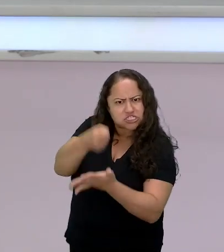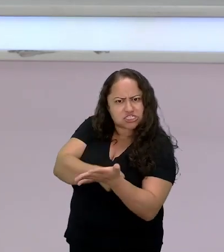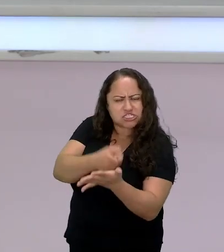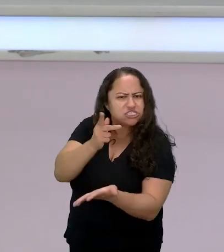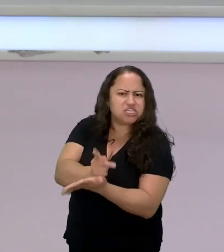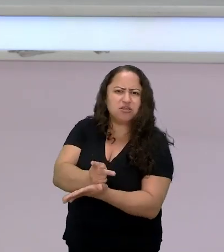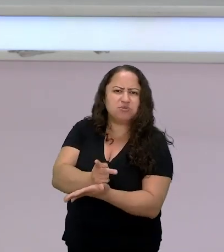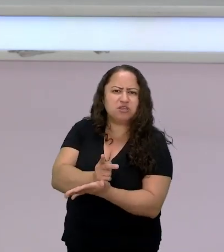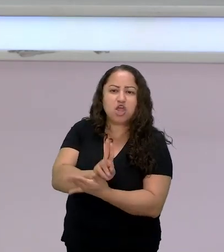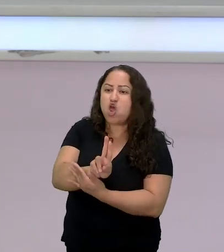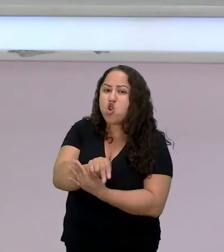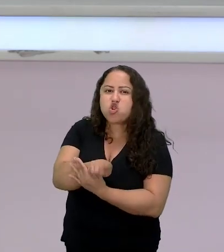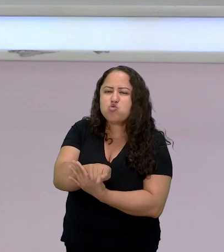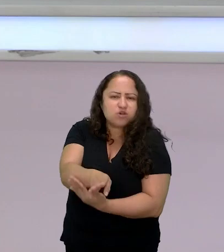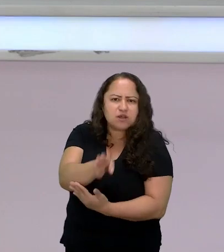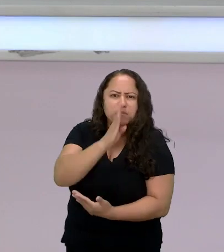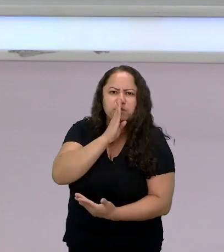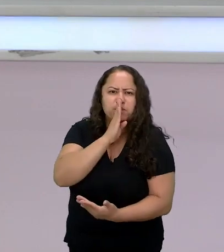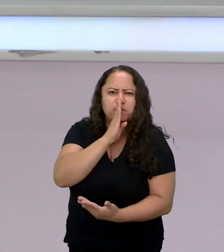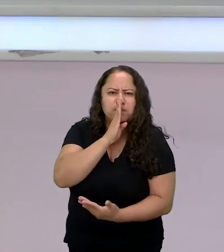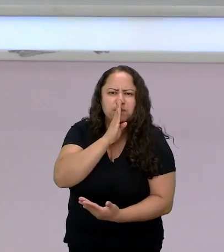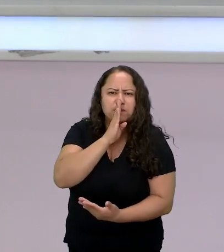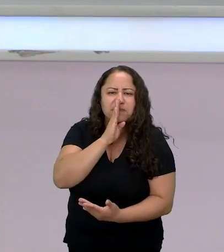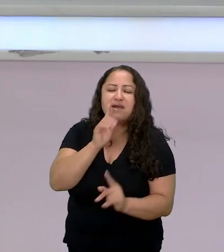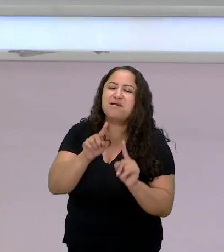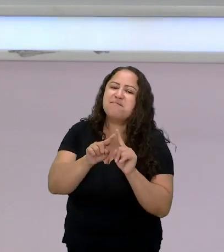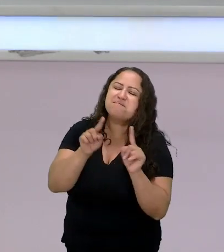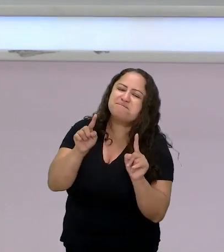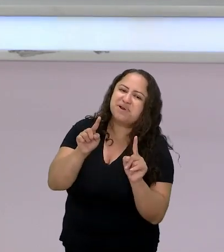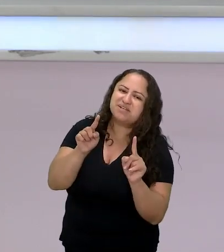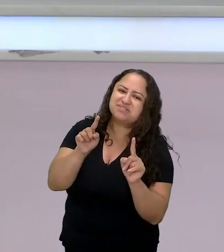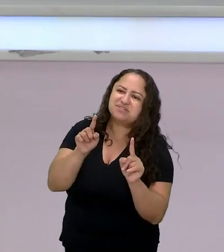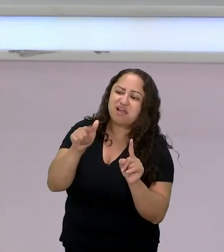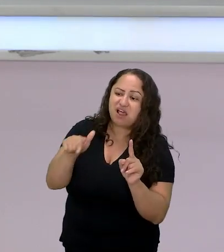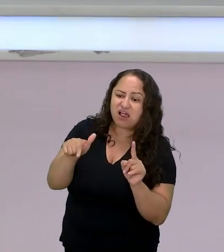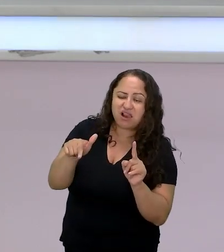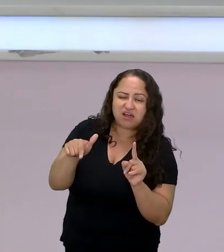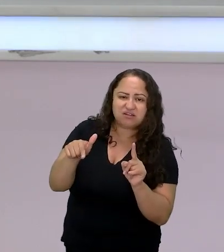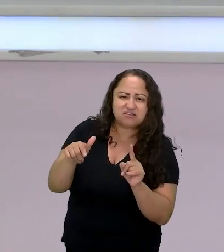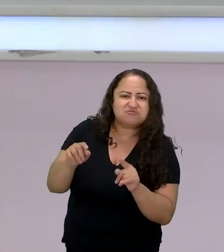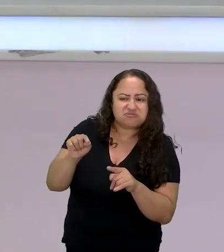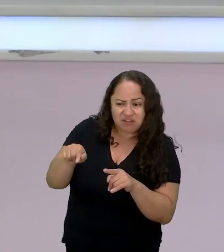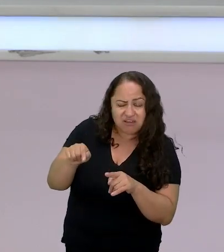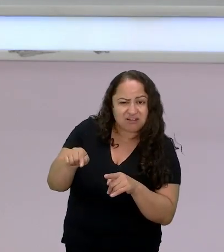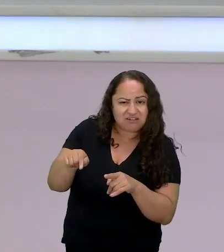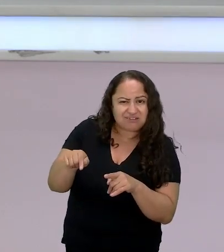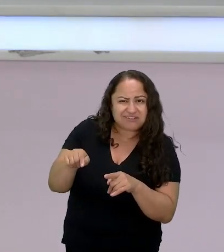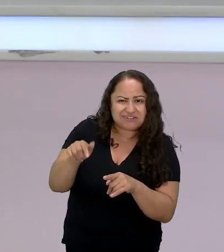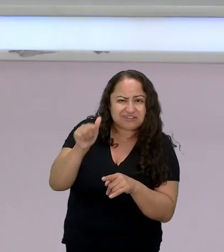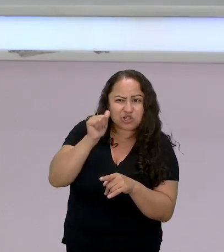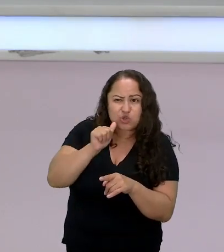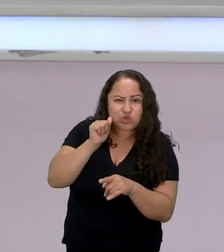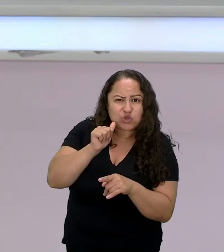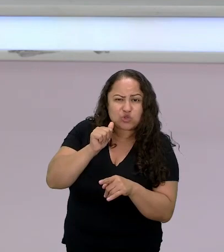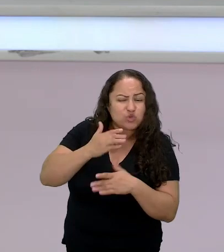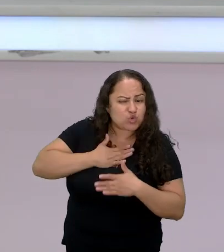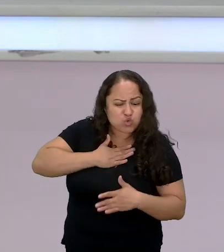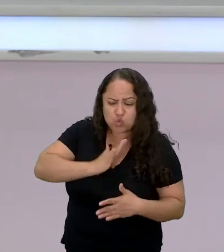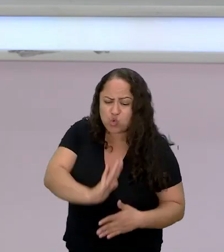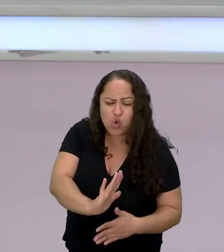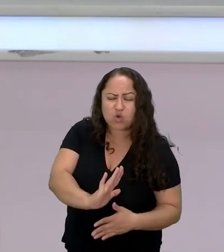ela não se cala ao contrário e ela abomina a forma como o companheiro dela